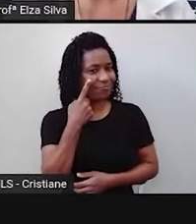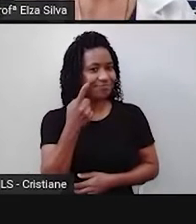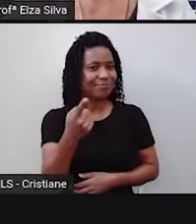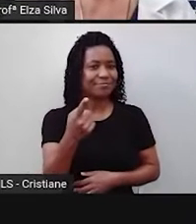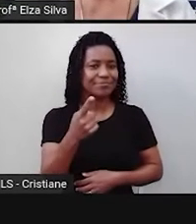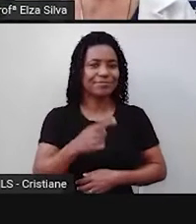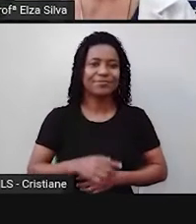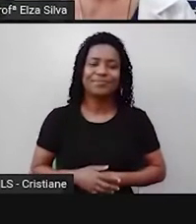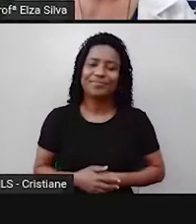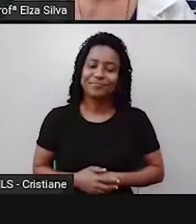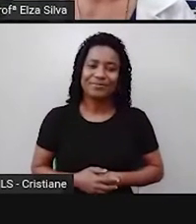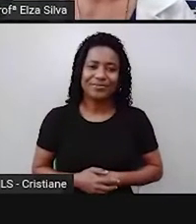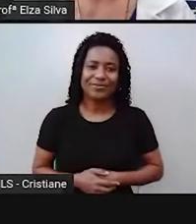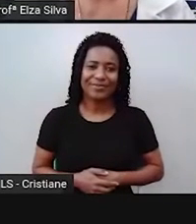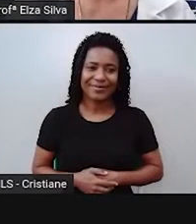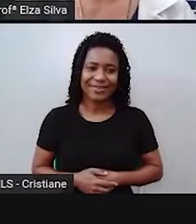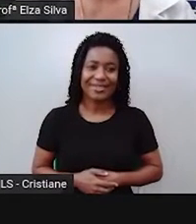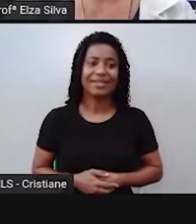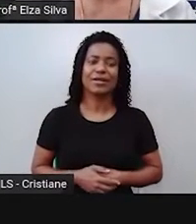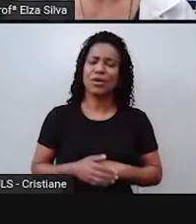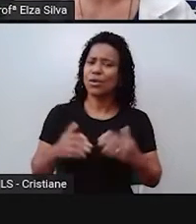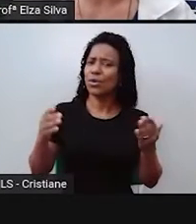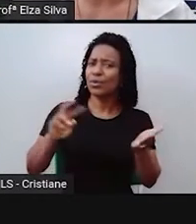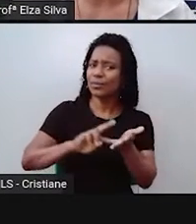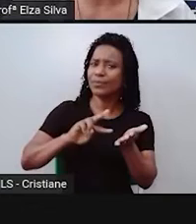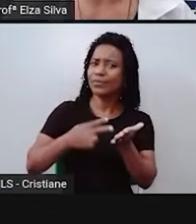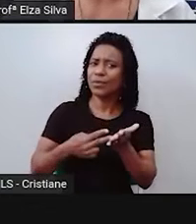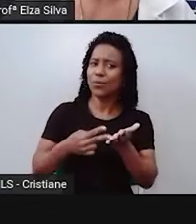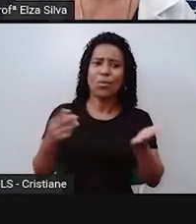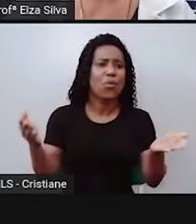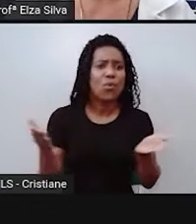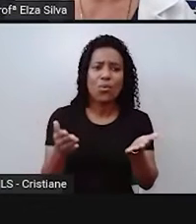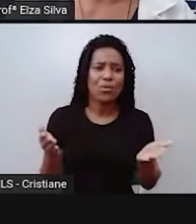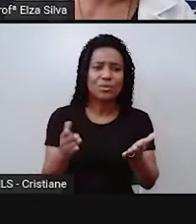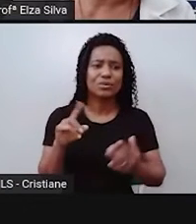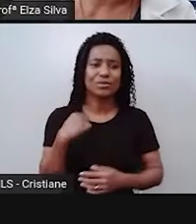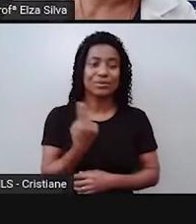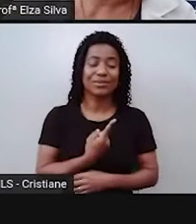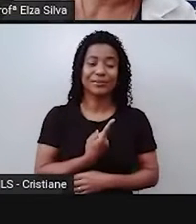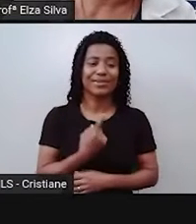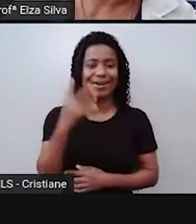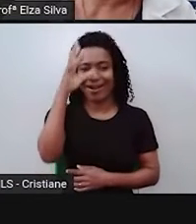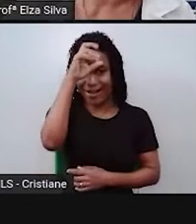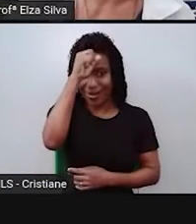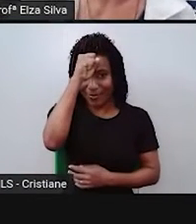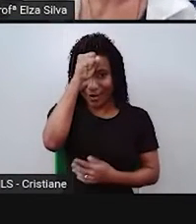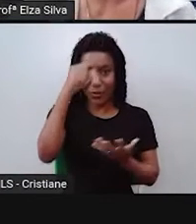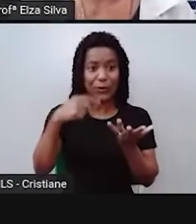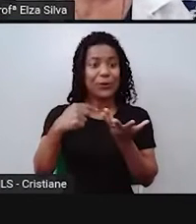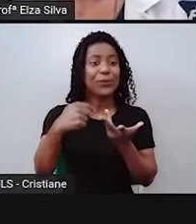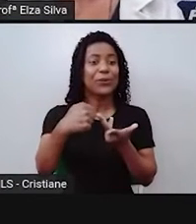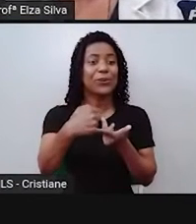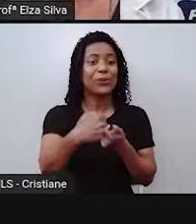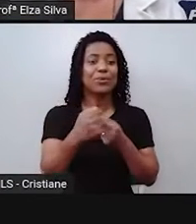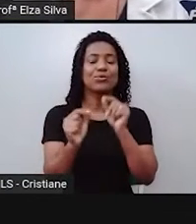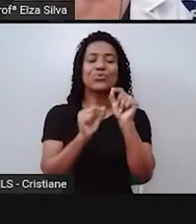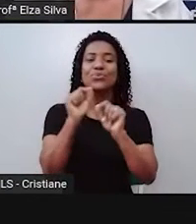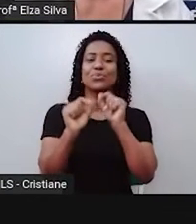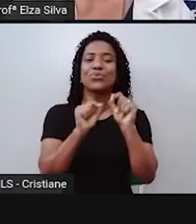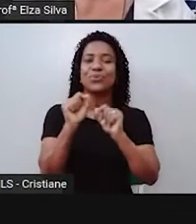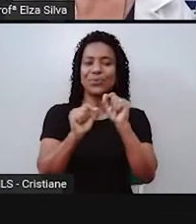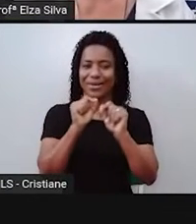What are you going to learn today? O que é que nós vamos aprender hoje? Quais as habilidades que nós vamos desenvolver na aula de hoje?